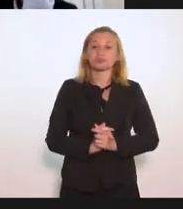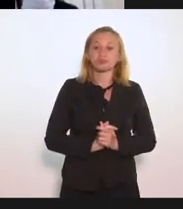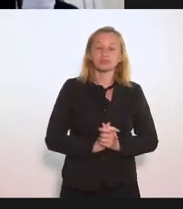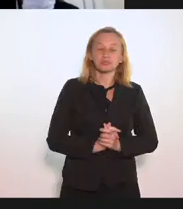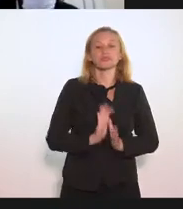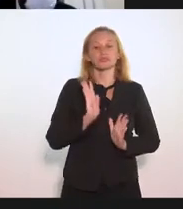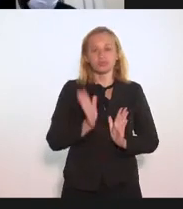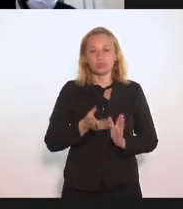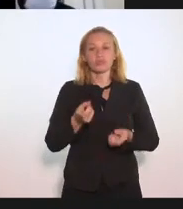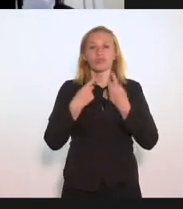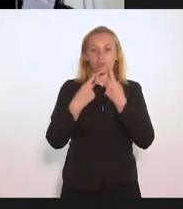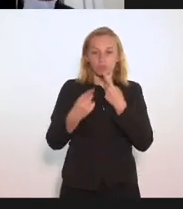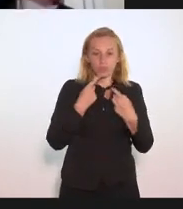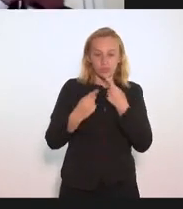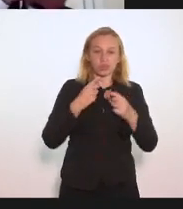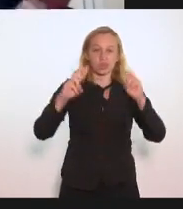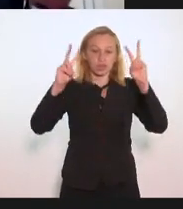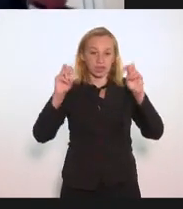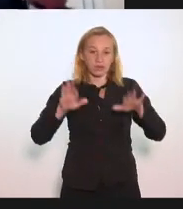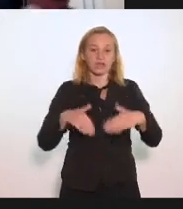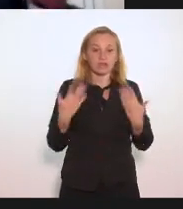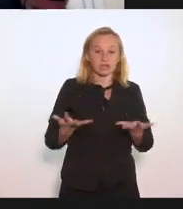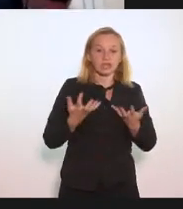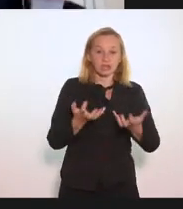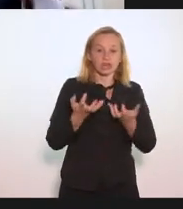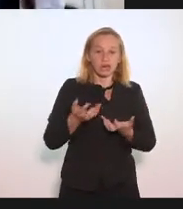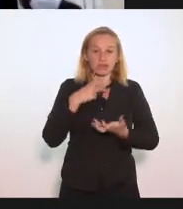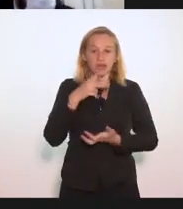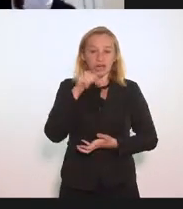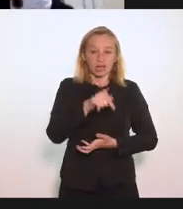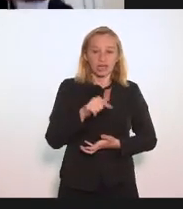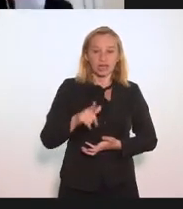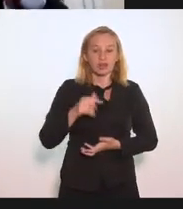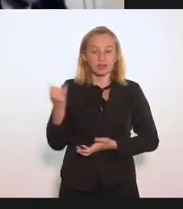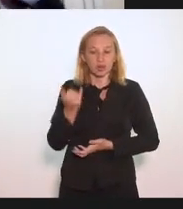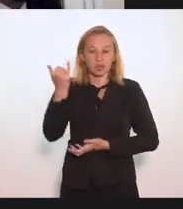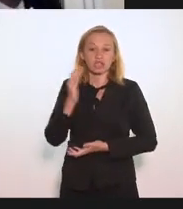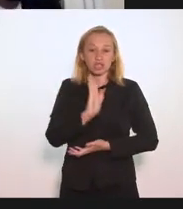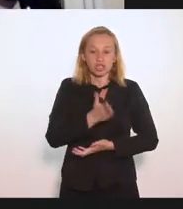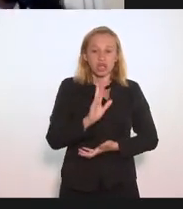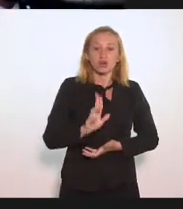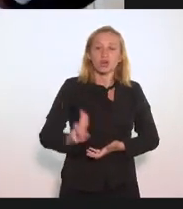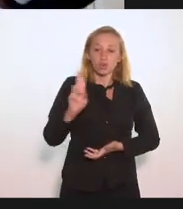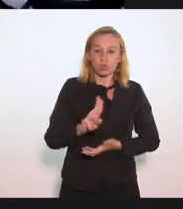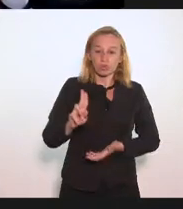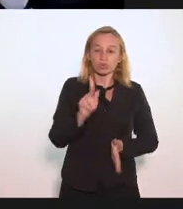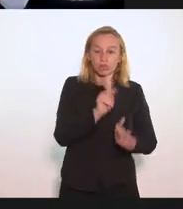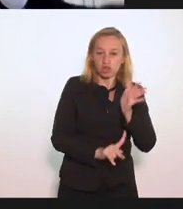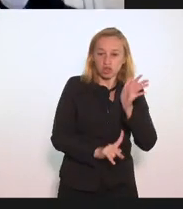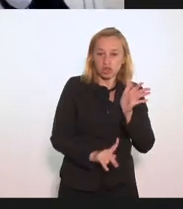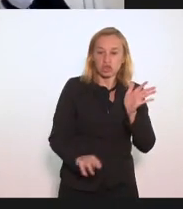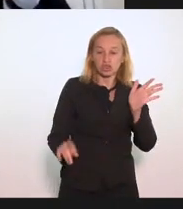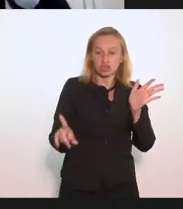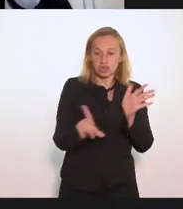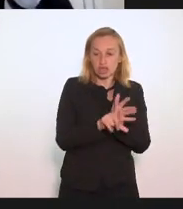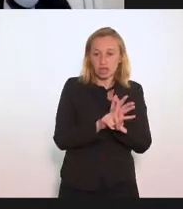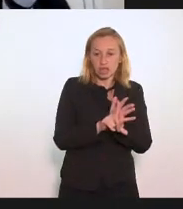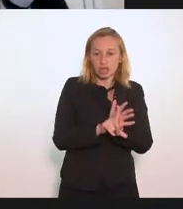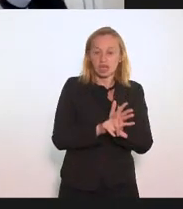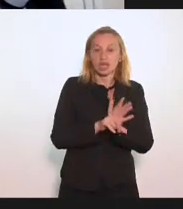tema já vem sendo discutido então quero dizer que o tema é importante mas já é objeto de um projeto de lei do deputado Anderson Moraes o